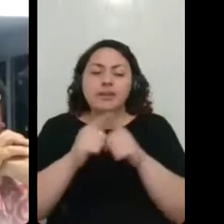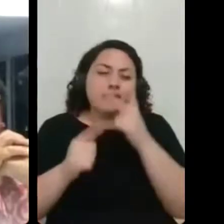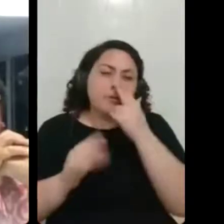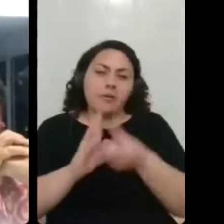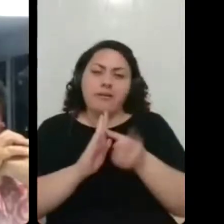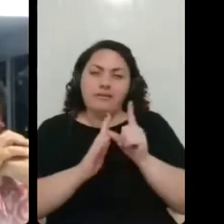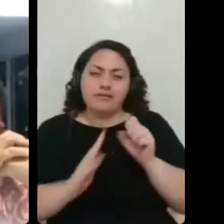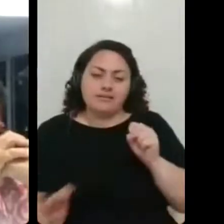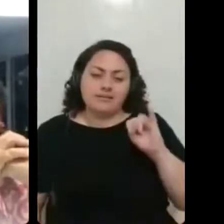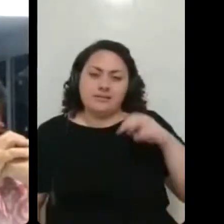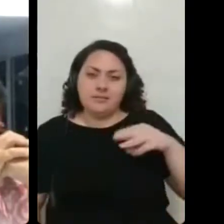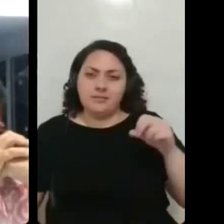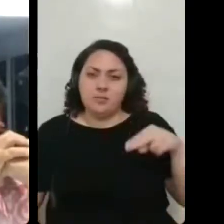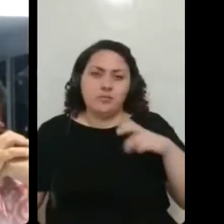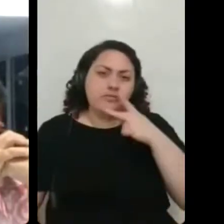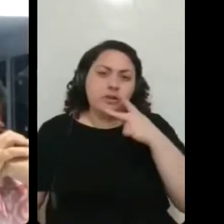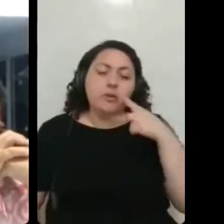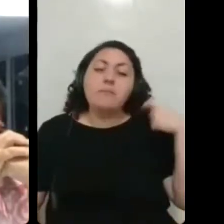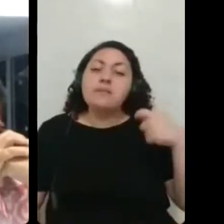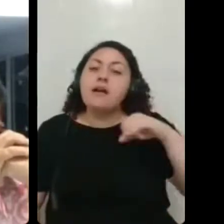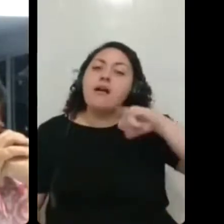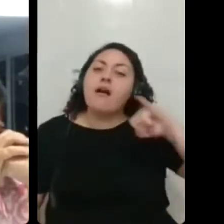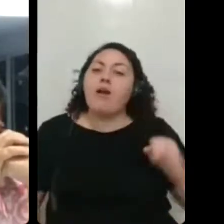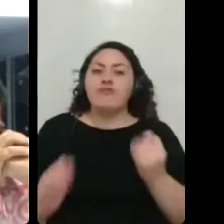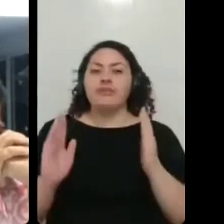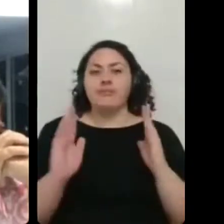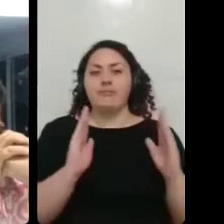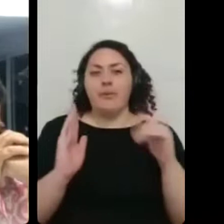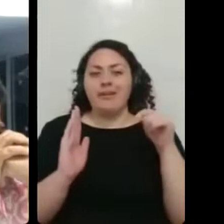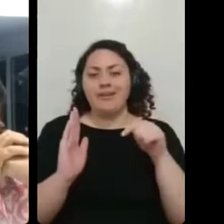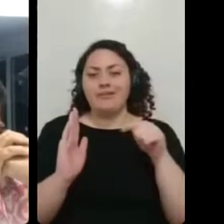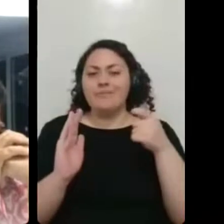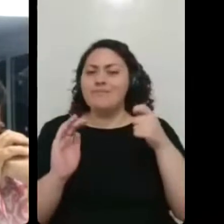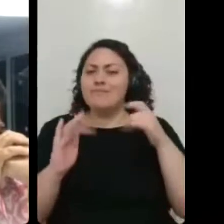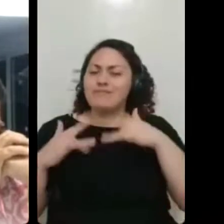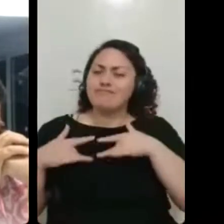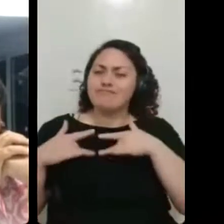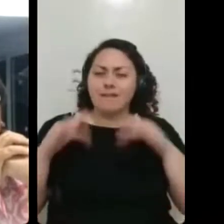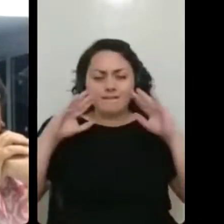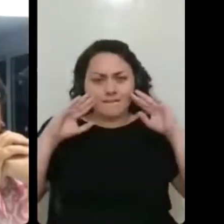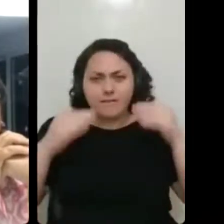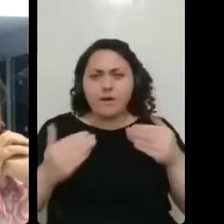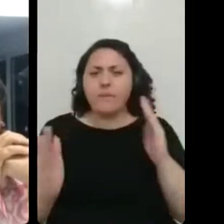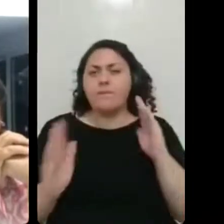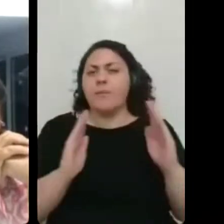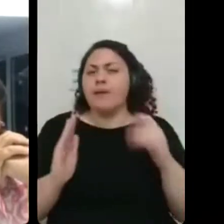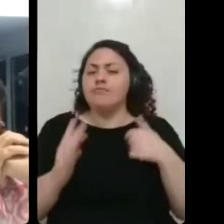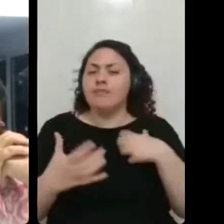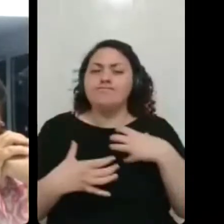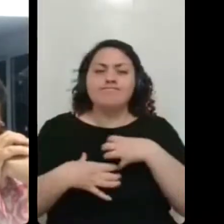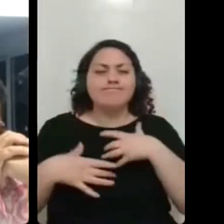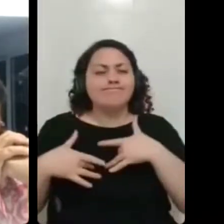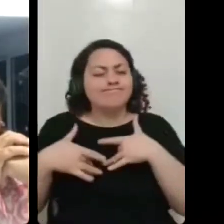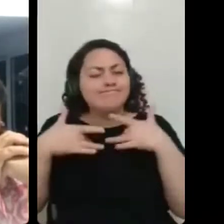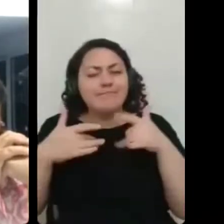aproveitar o momento, sabe? E de se entregar pro momento e dar o teu melhor, sabe? Mesmo